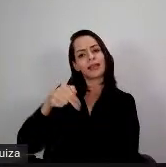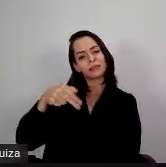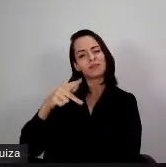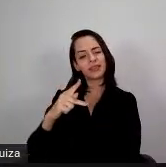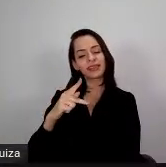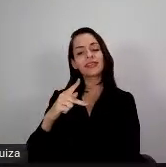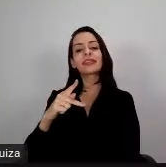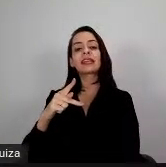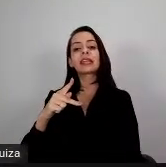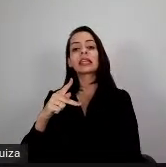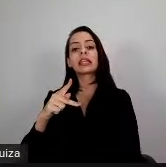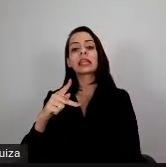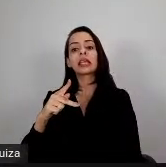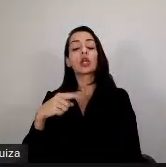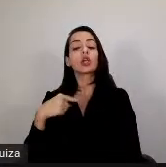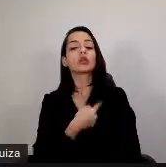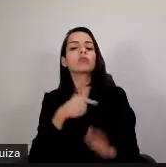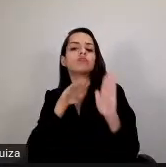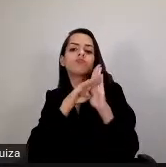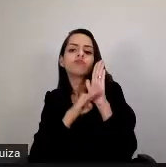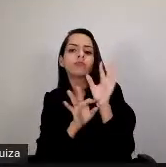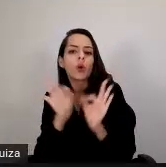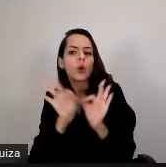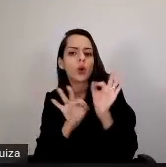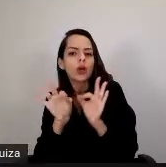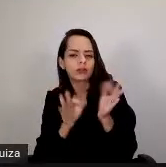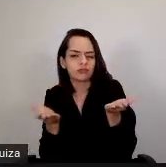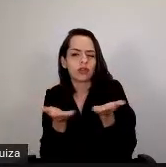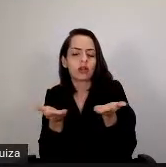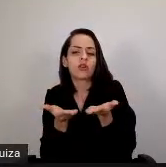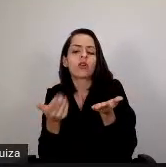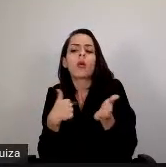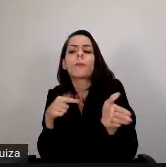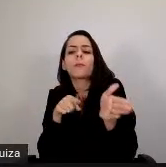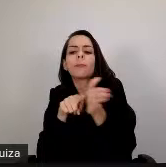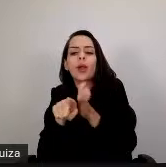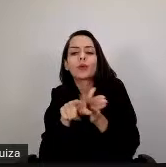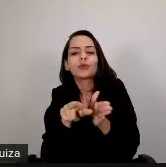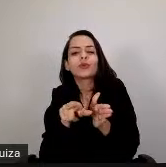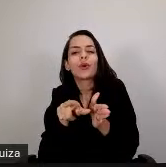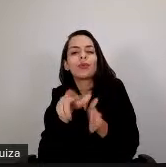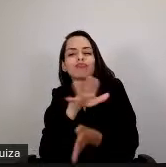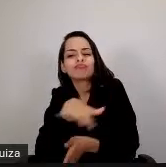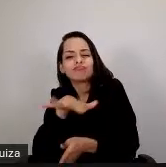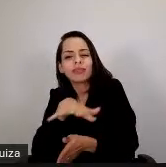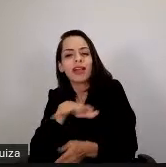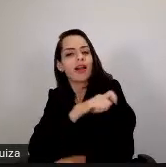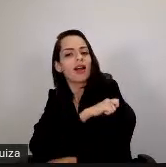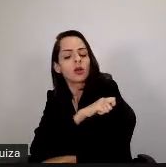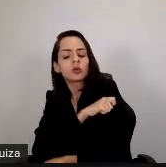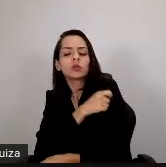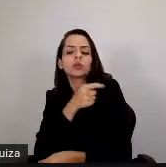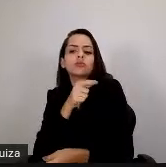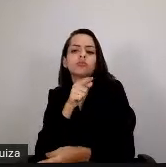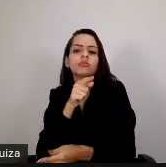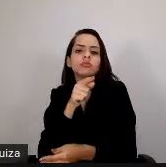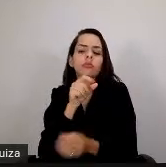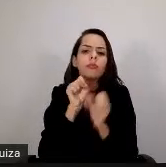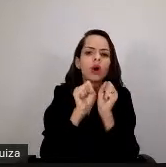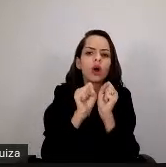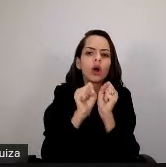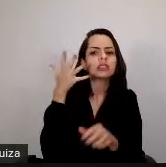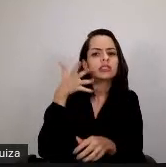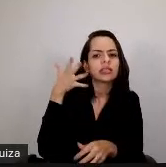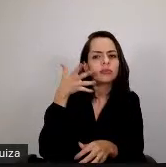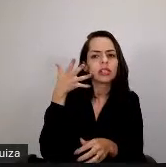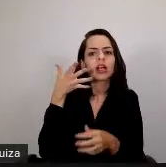eles queriam falar sobre tal tema lá da disciplina, se poderia ser num seminário, no MIT, não, professora, a